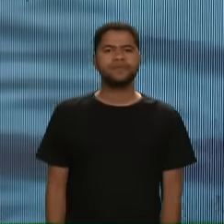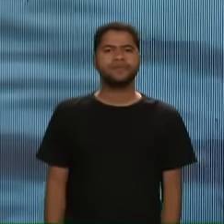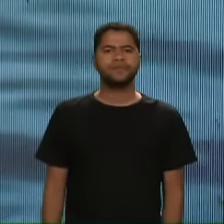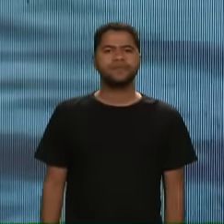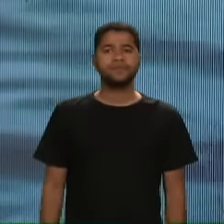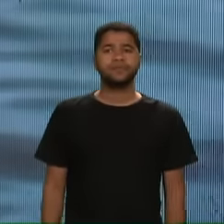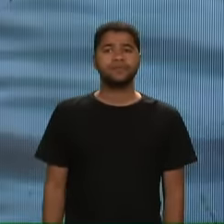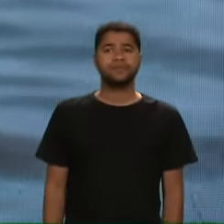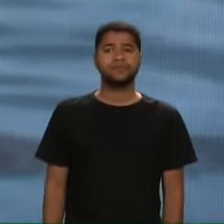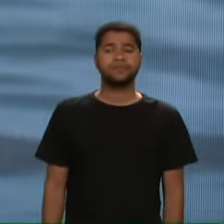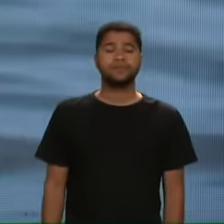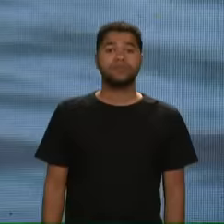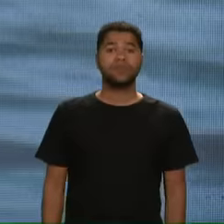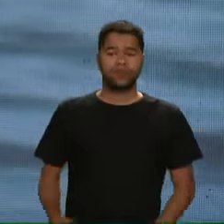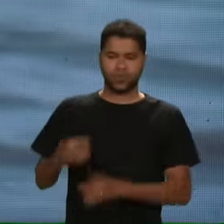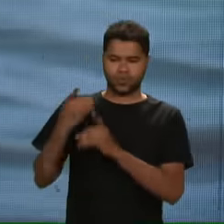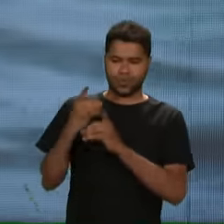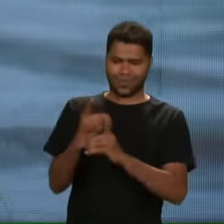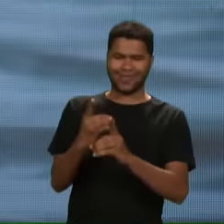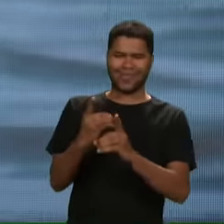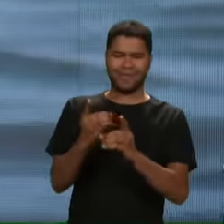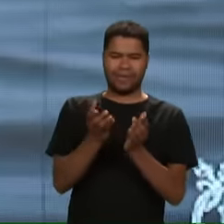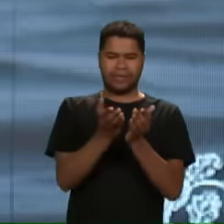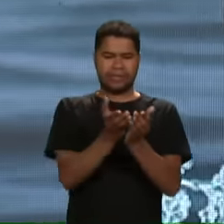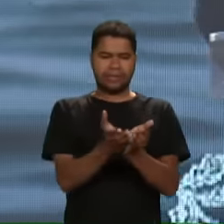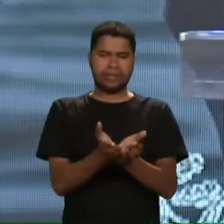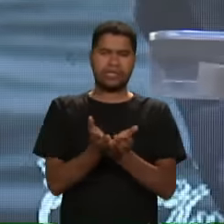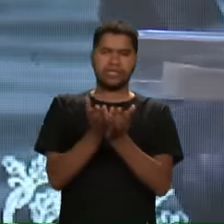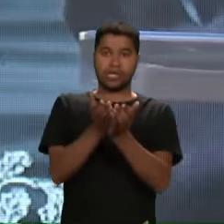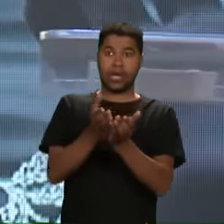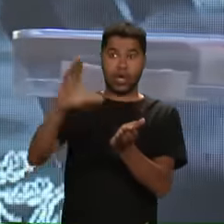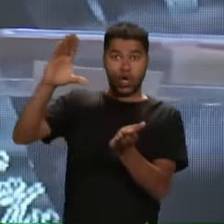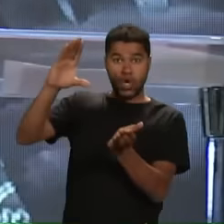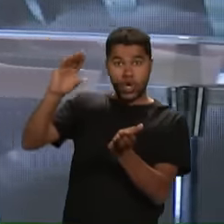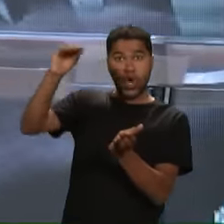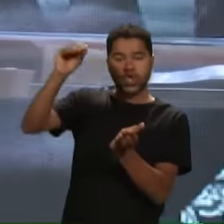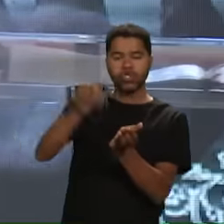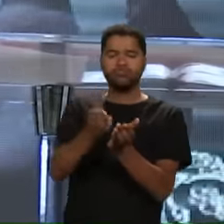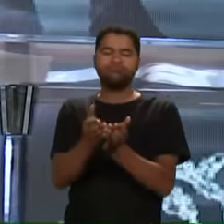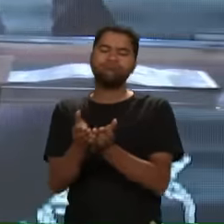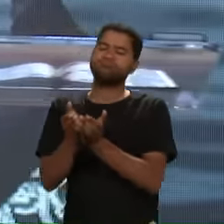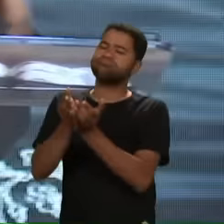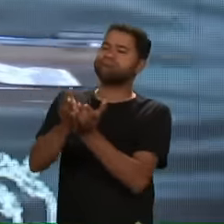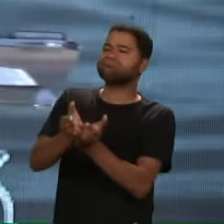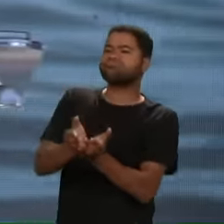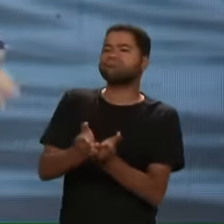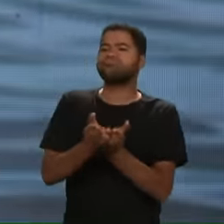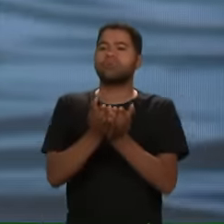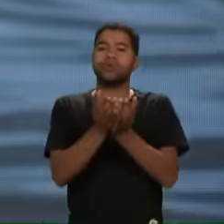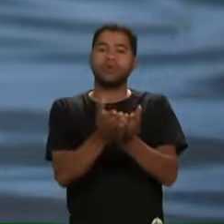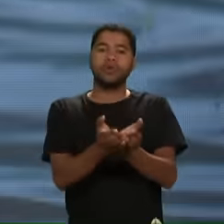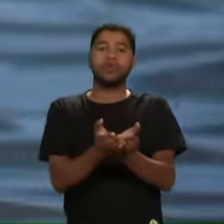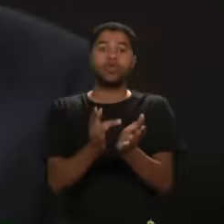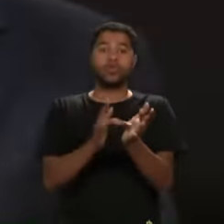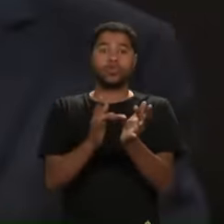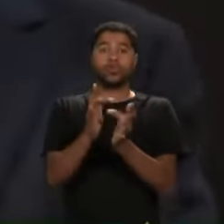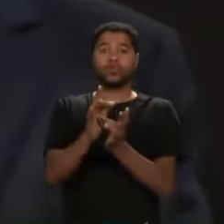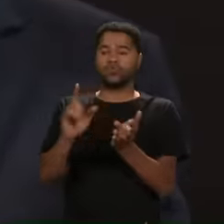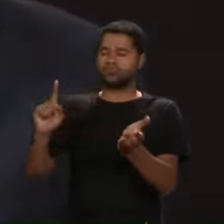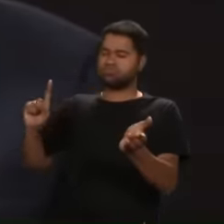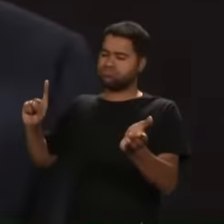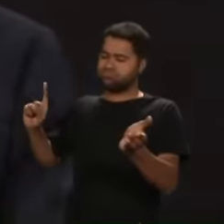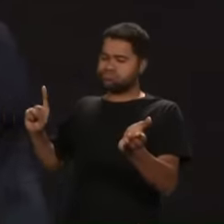Quando os discípulos Estavam lá no barco Era noite Jesus foi ao encontro deles